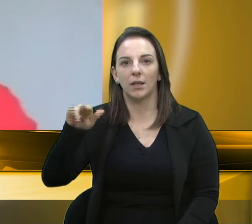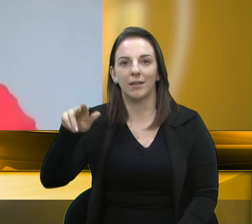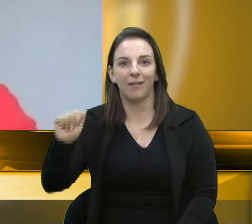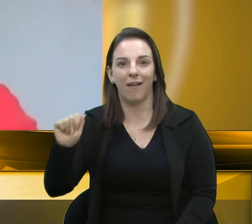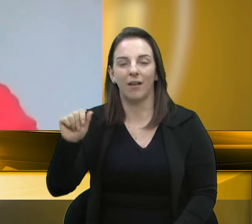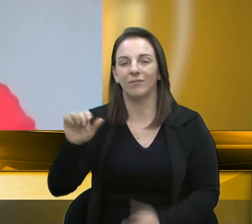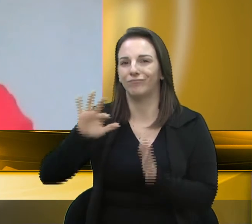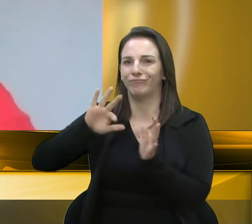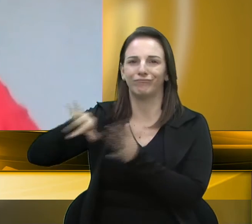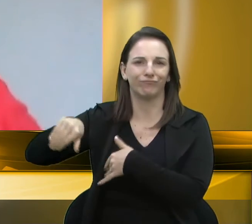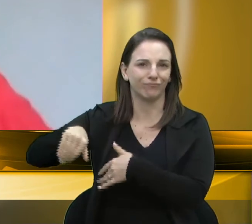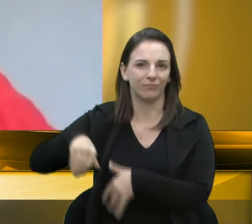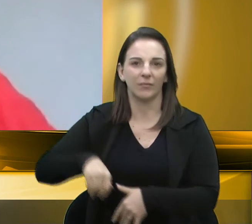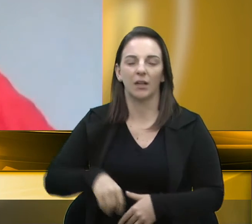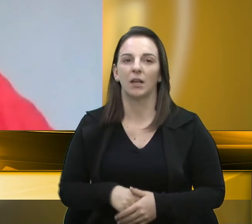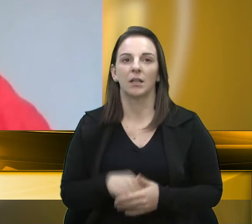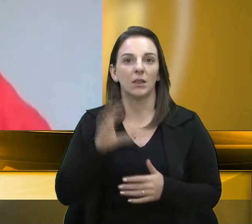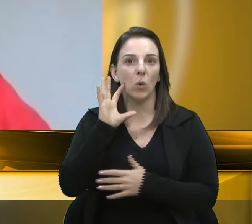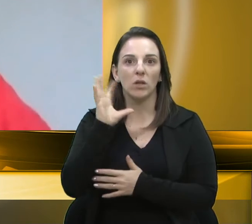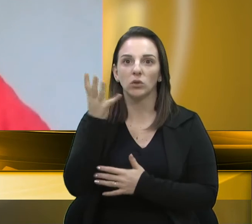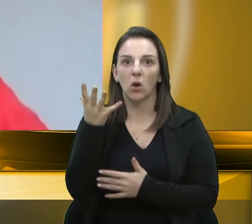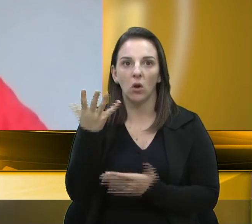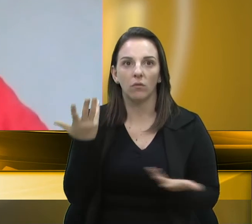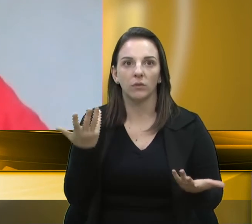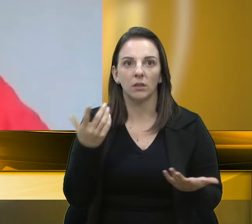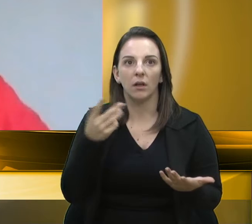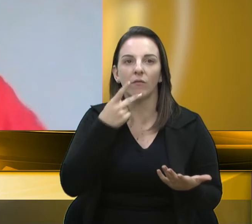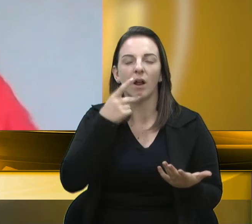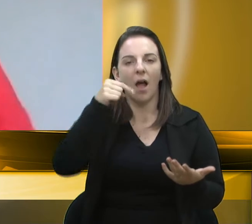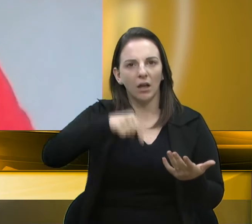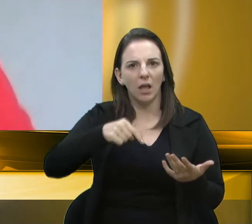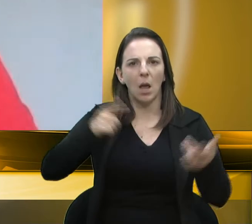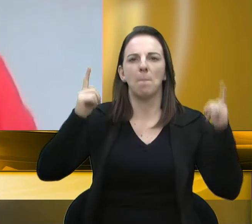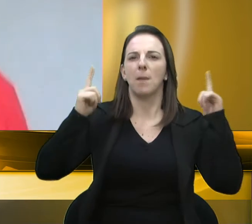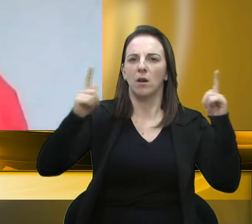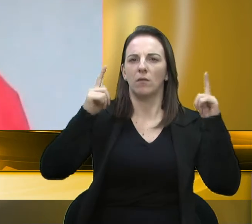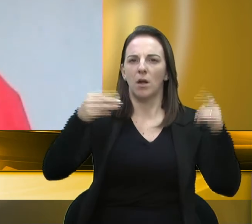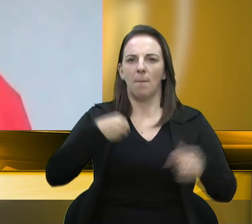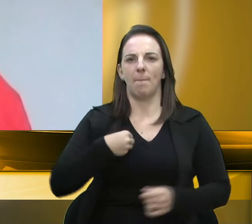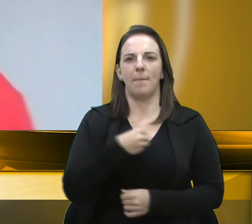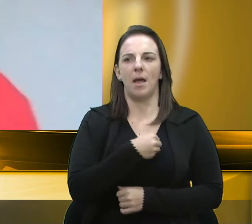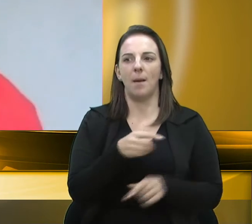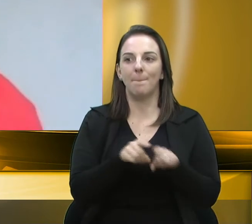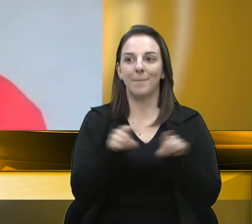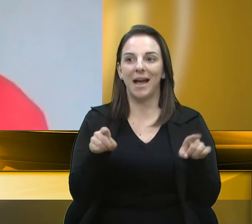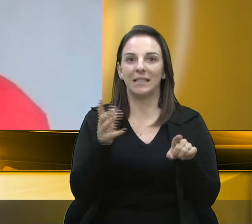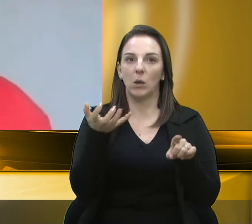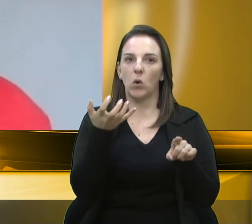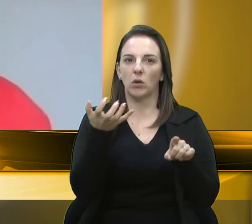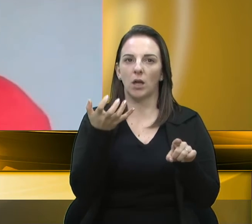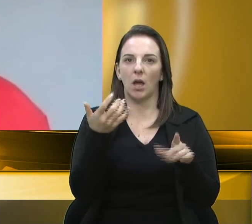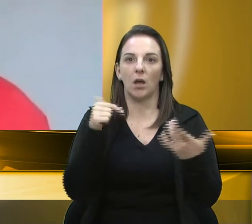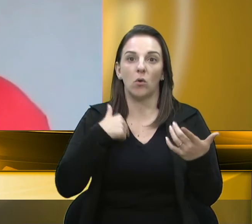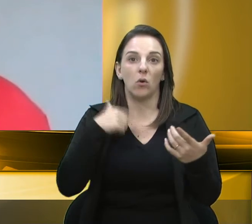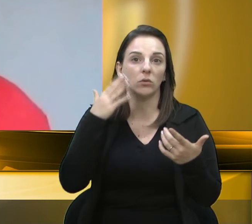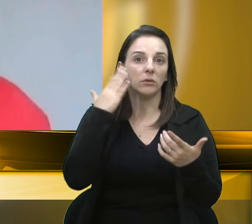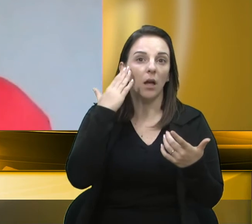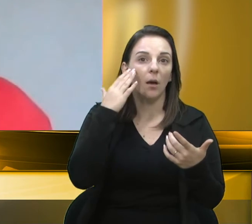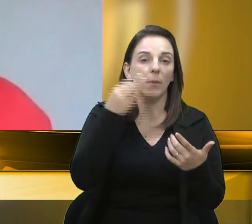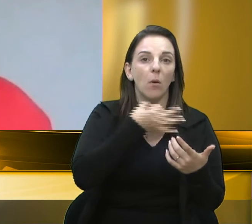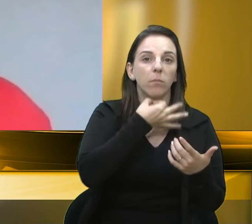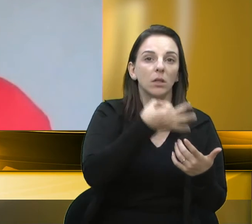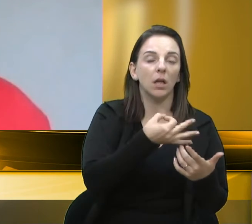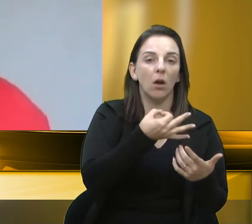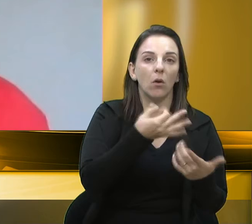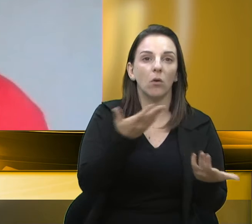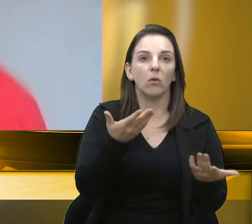médico, mas eu quero ouvir os infectologistas. Porque, bom, eu sou doutorando em educação, mas eu trabalho com